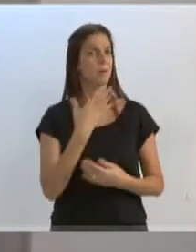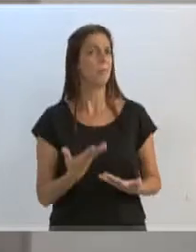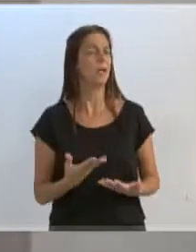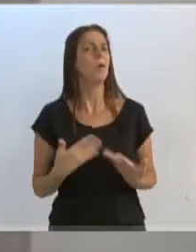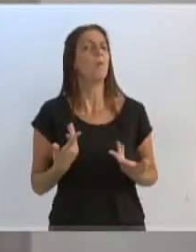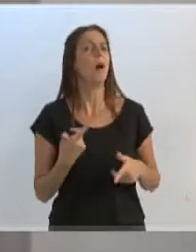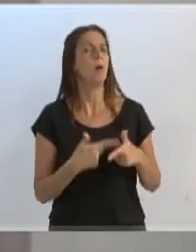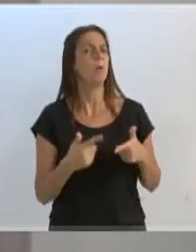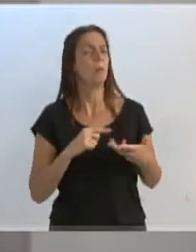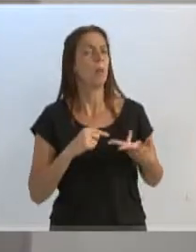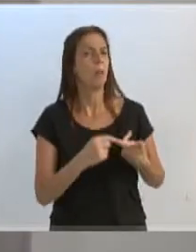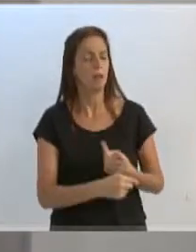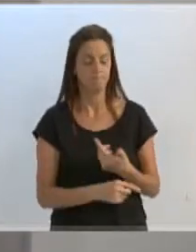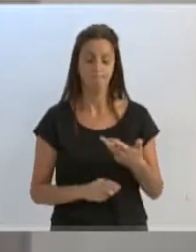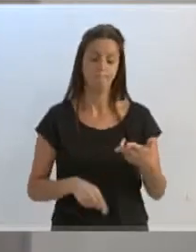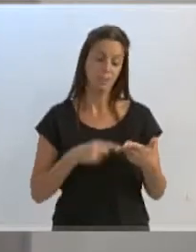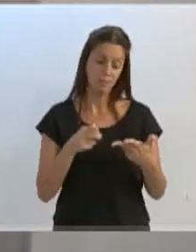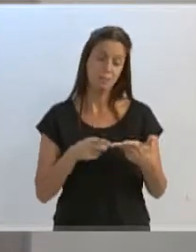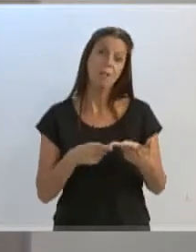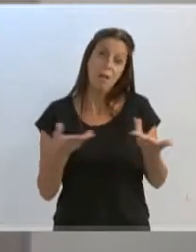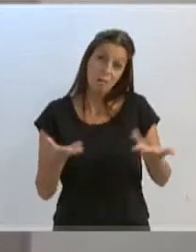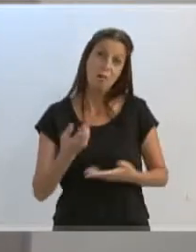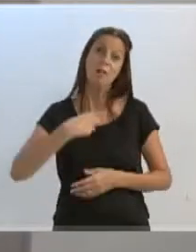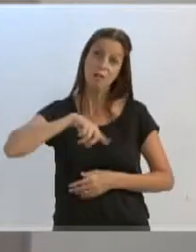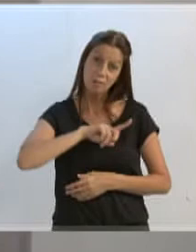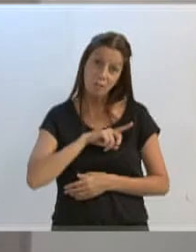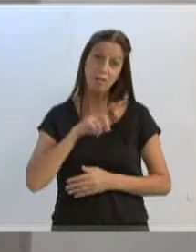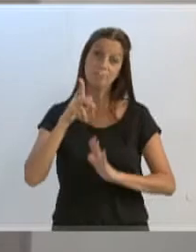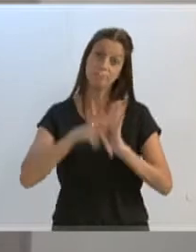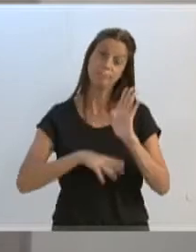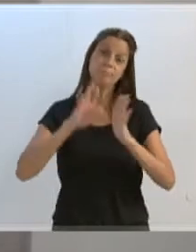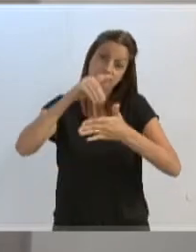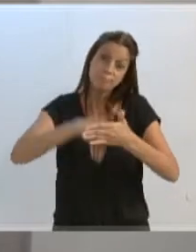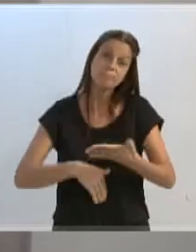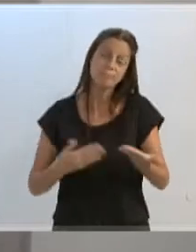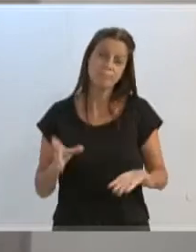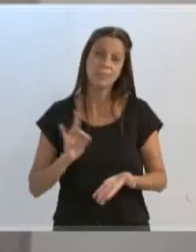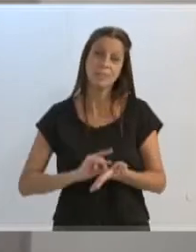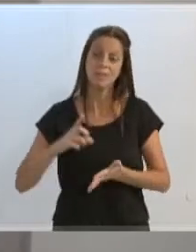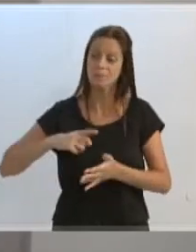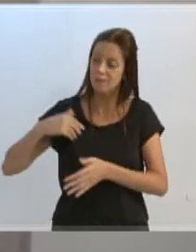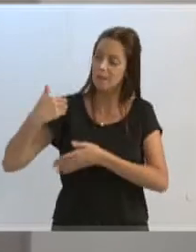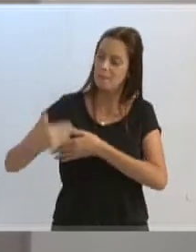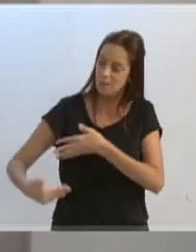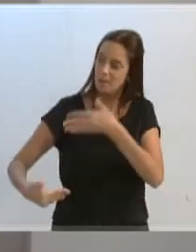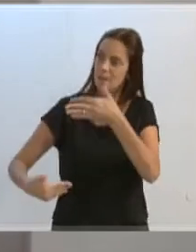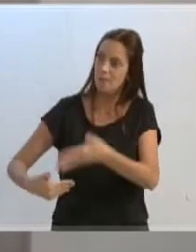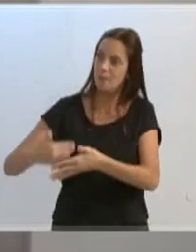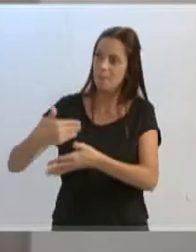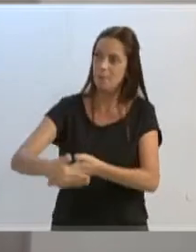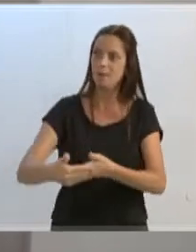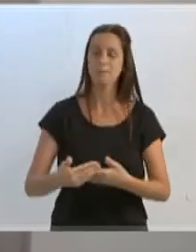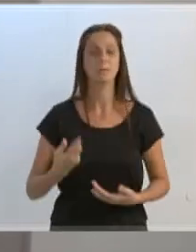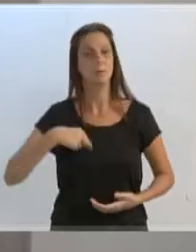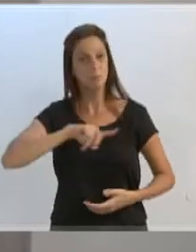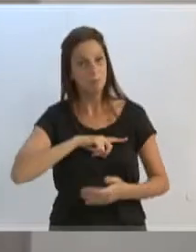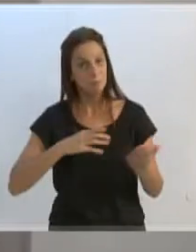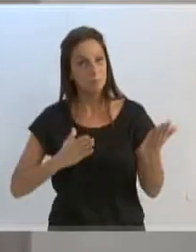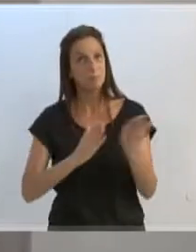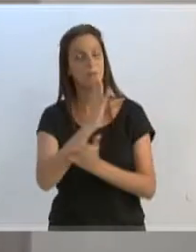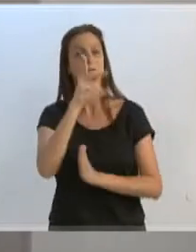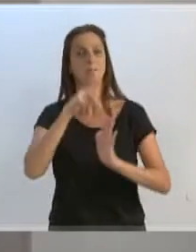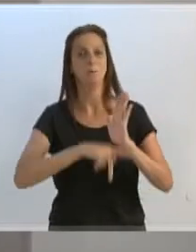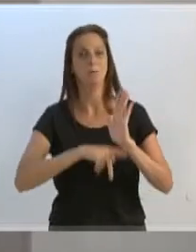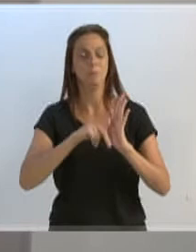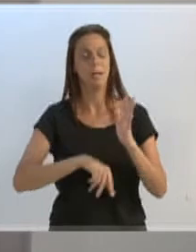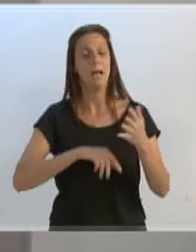E o passo seguinte é esse, que essa Casa Legislativa deu o seu parecer hoje, com a aprovação desse projeto, e,